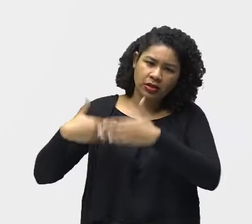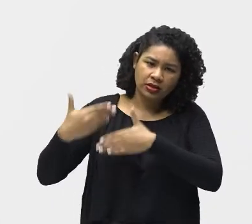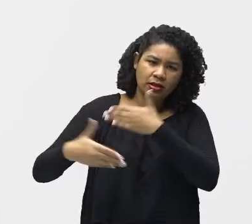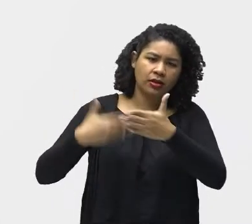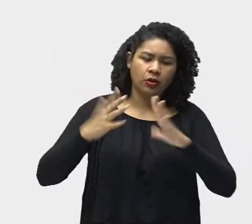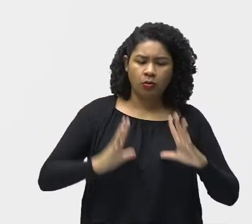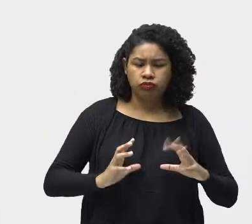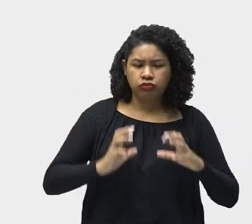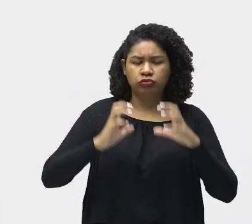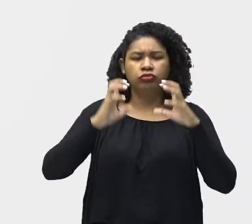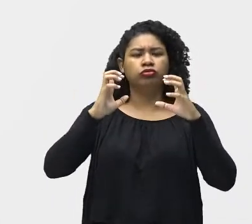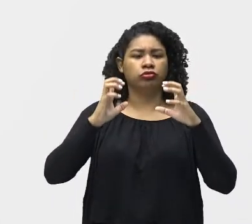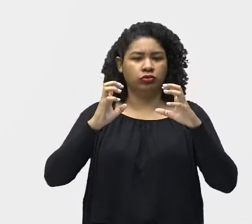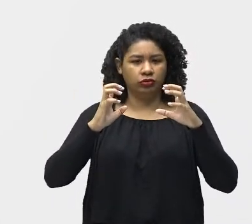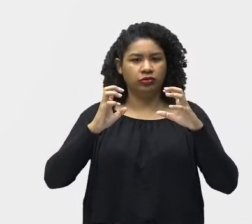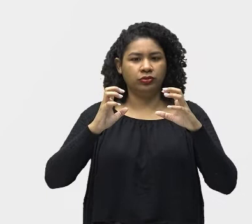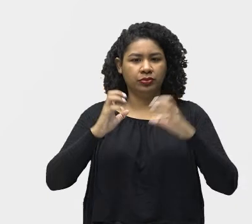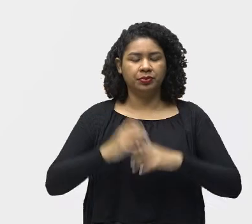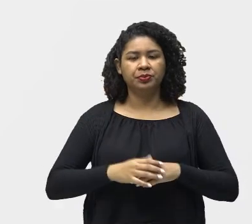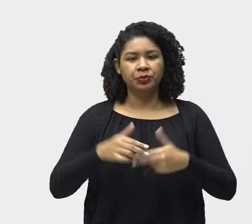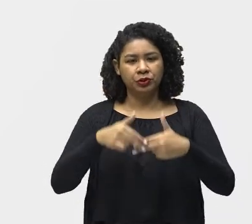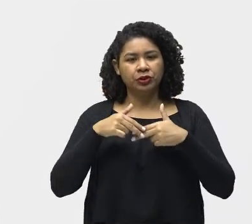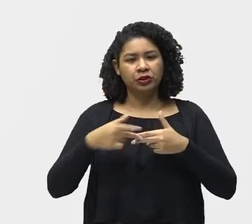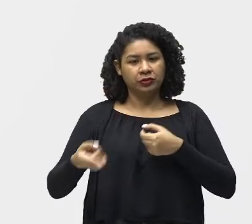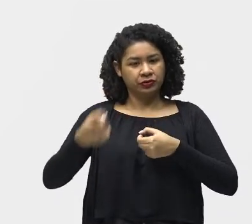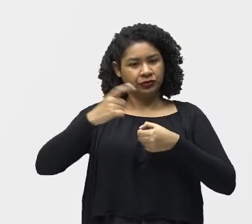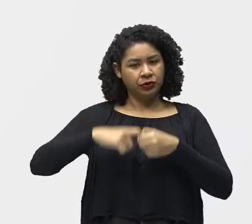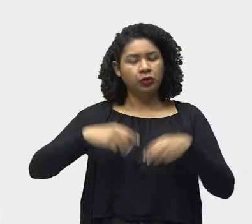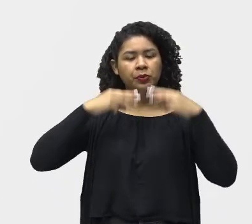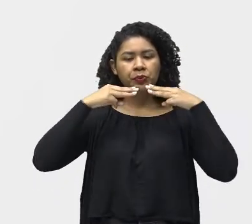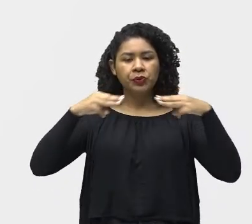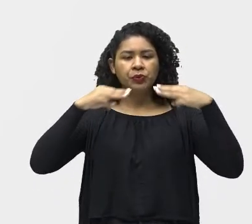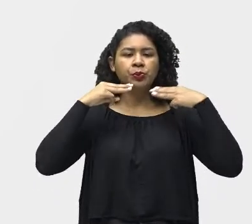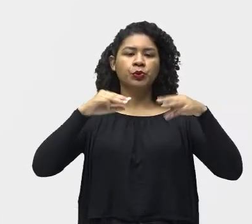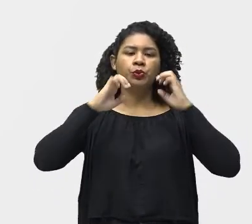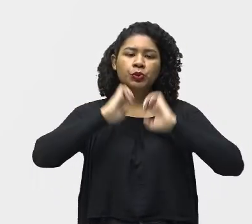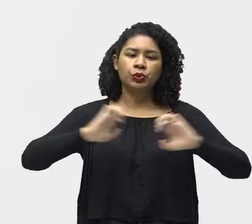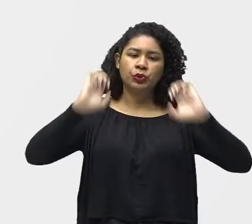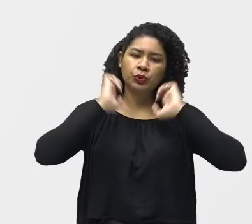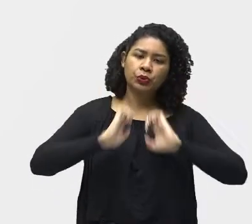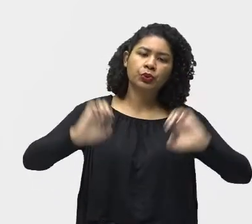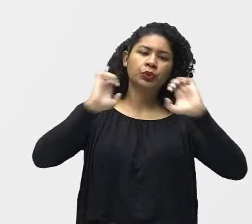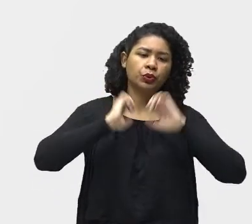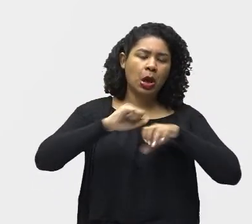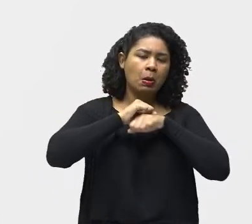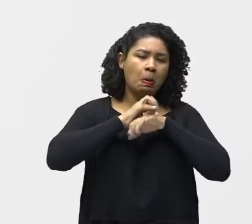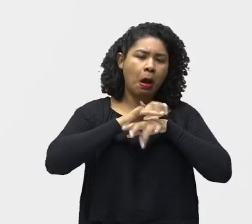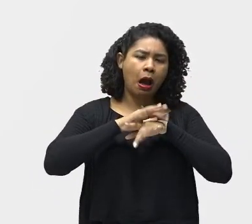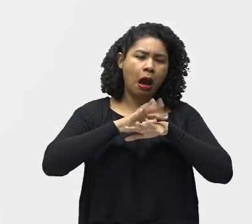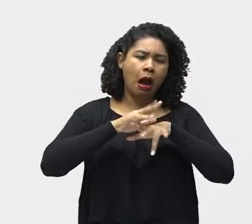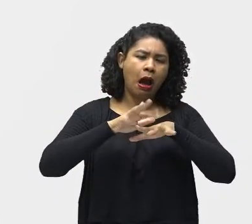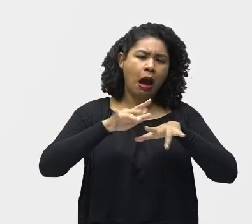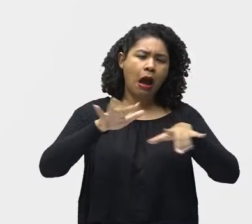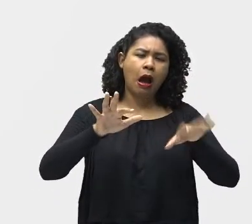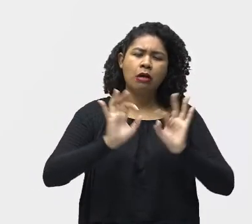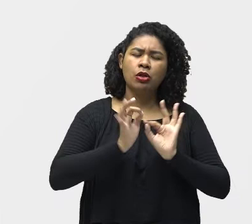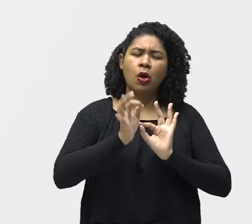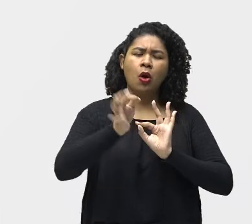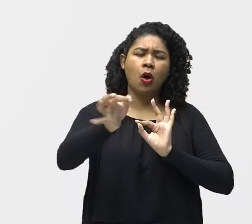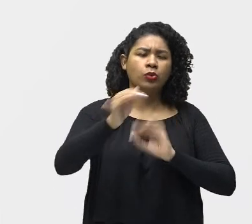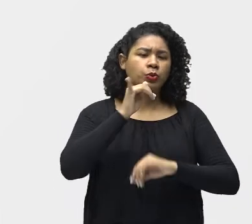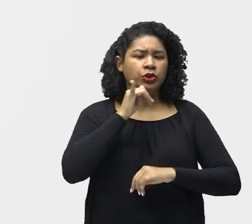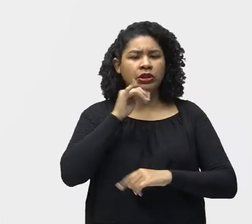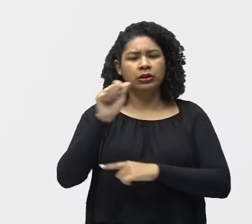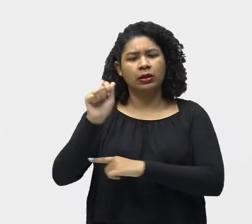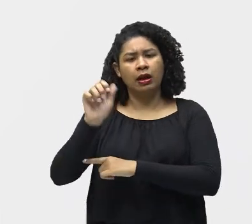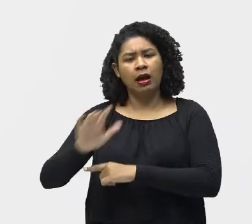sua atividade Missionária Avançando A catequese Para as regiões Mais distantes Do mundo Como a